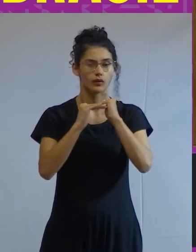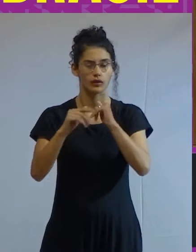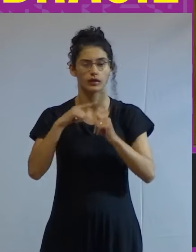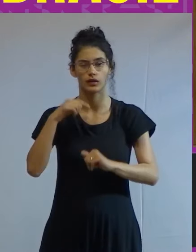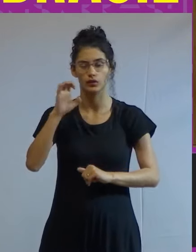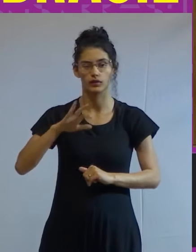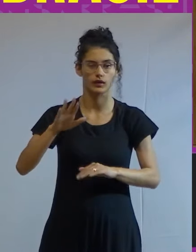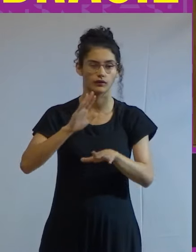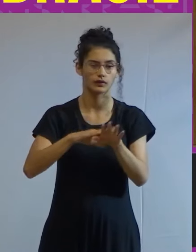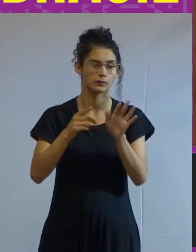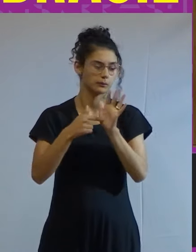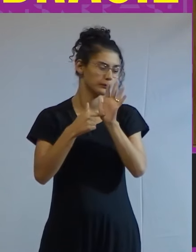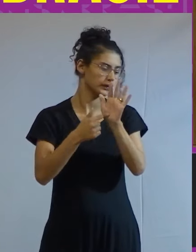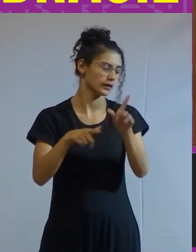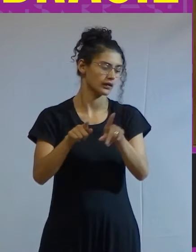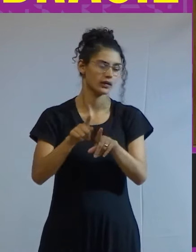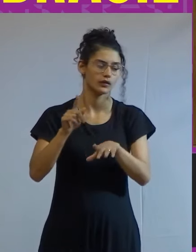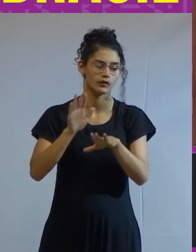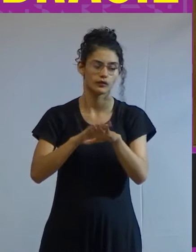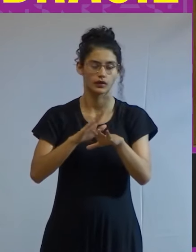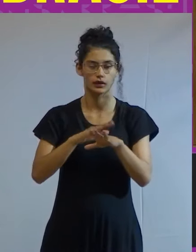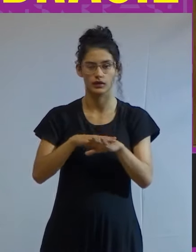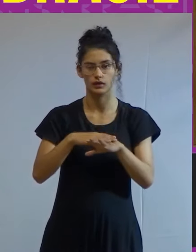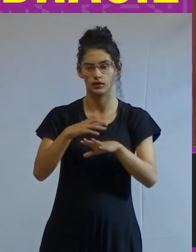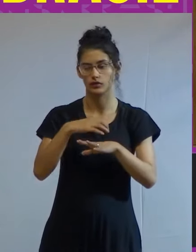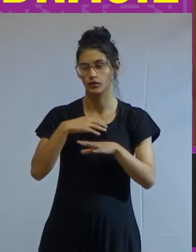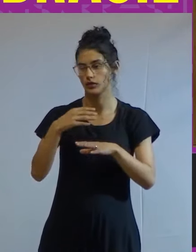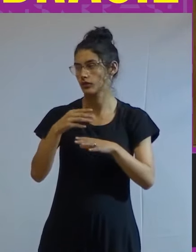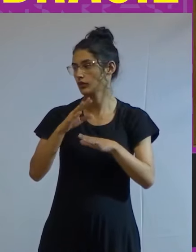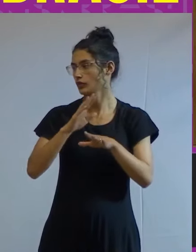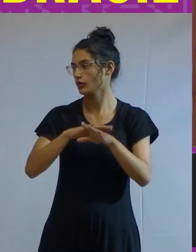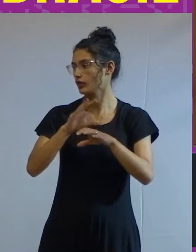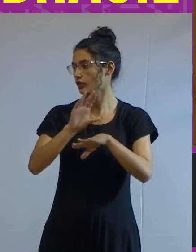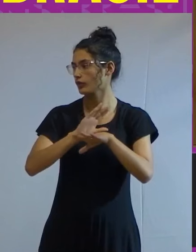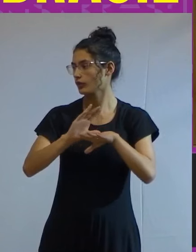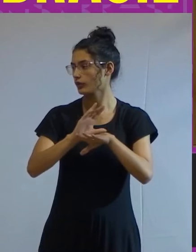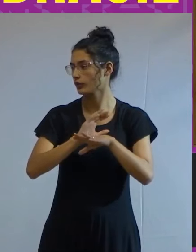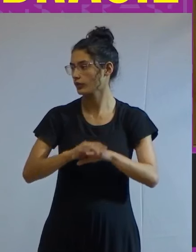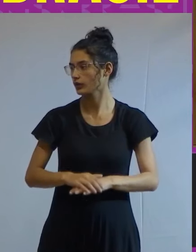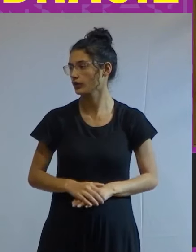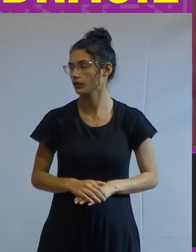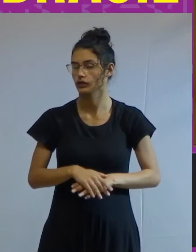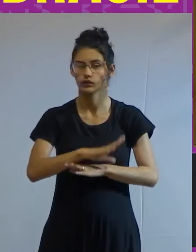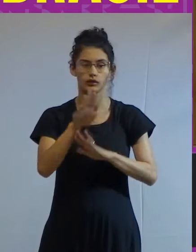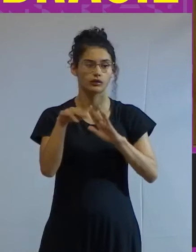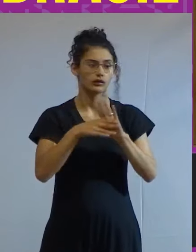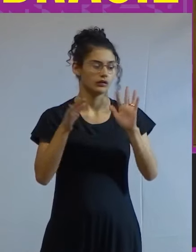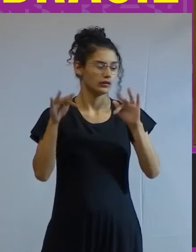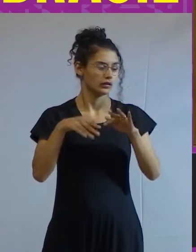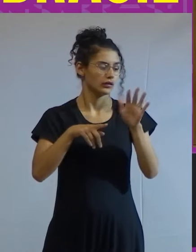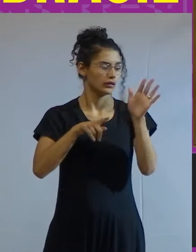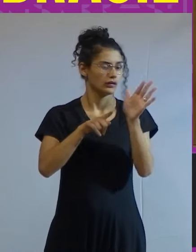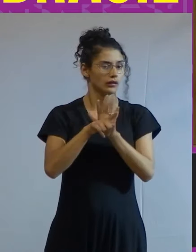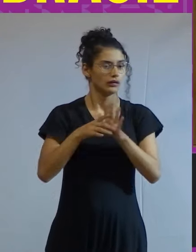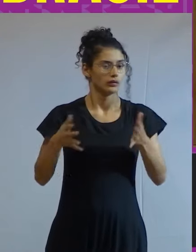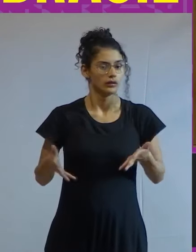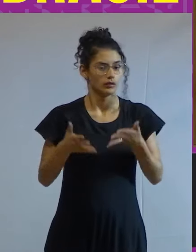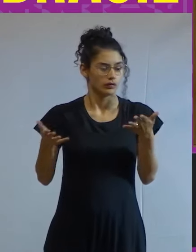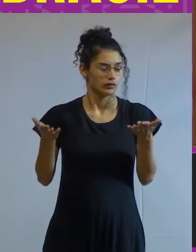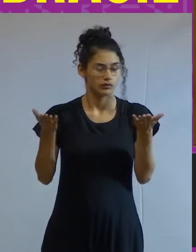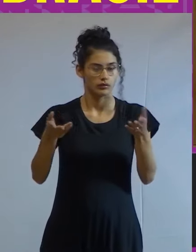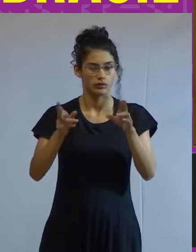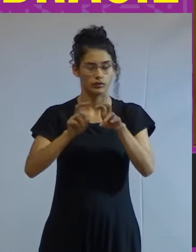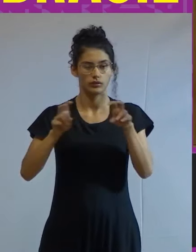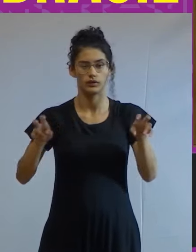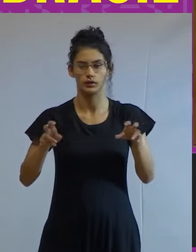por função aparentar não ficasse sequer minimamente constituída e chegamos afinal a pergunta motivadora desta mesa